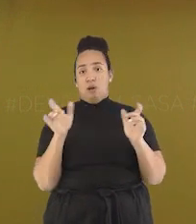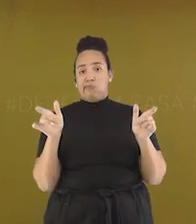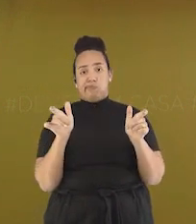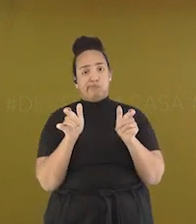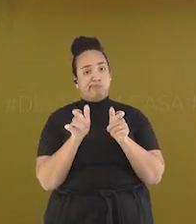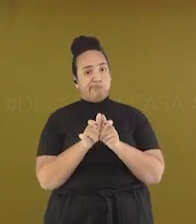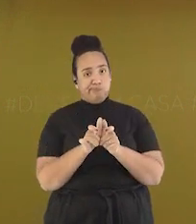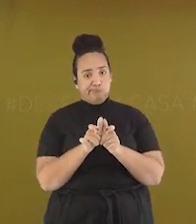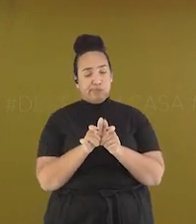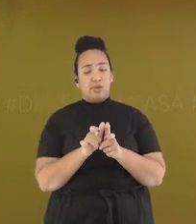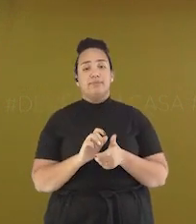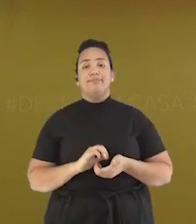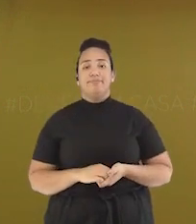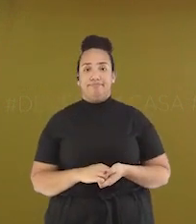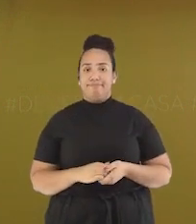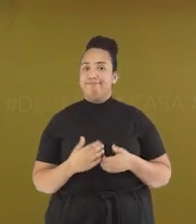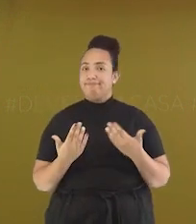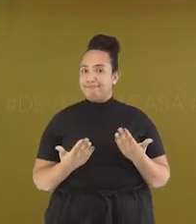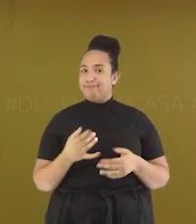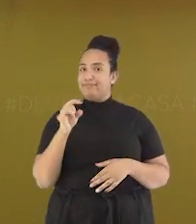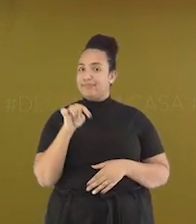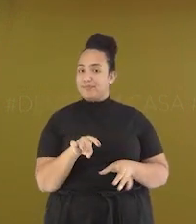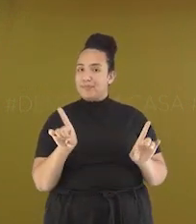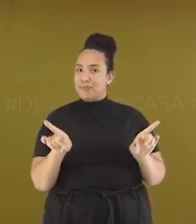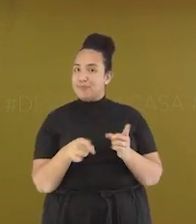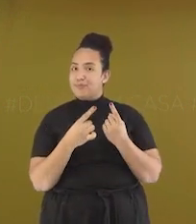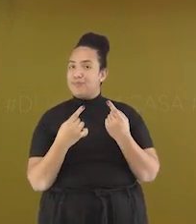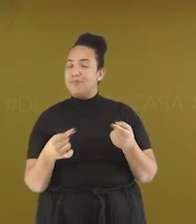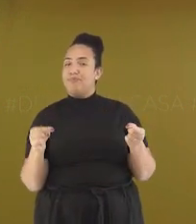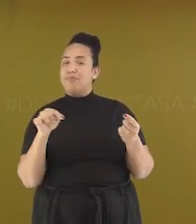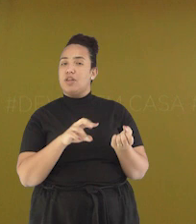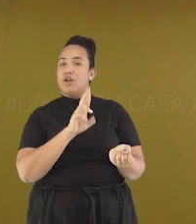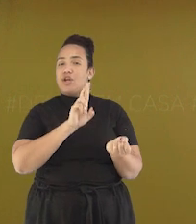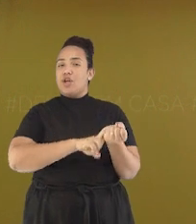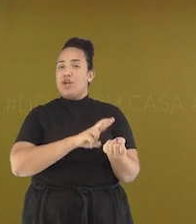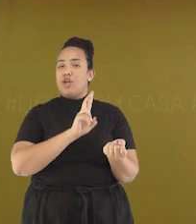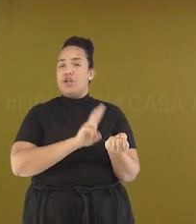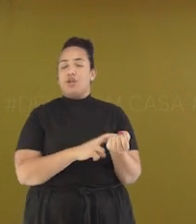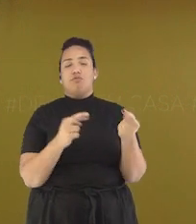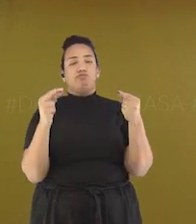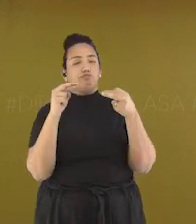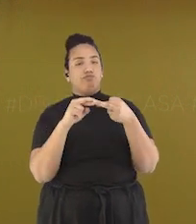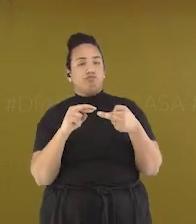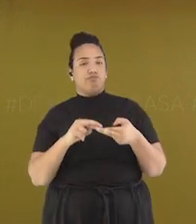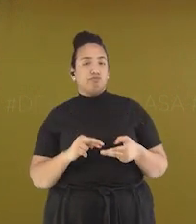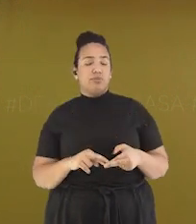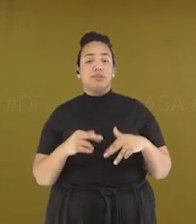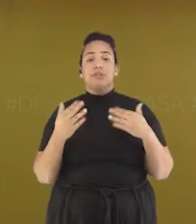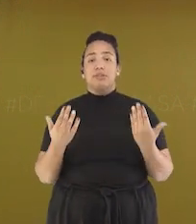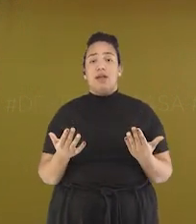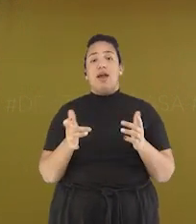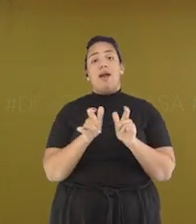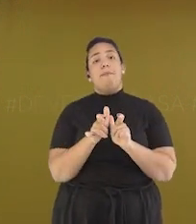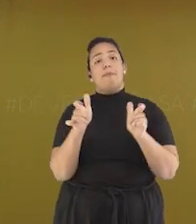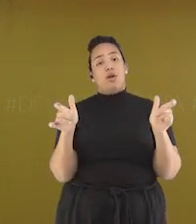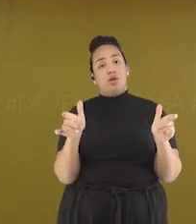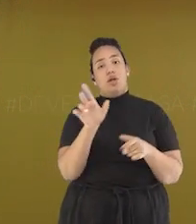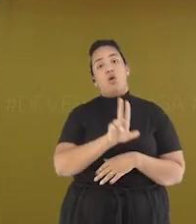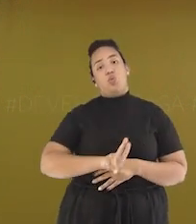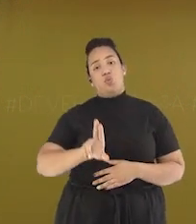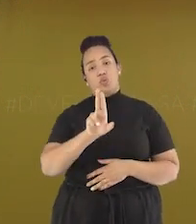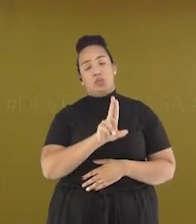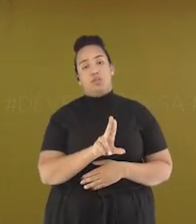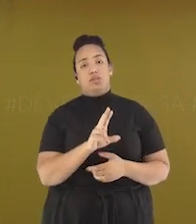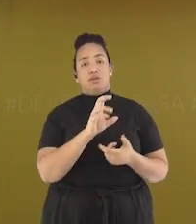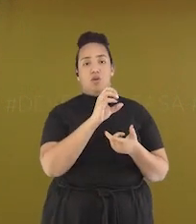E a canção por ter uma musicalidade e ritmo Na maioria das vezes Usam palavras oxítonas